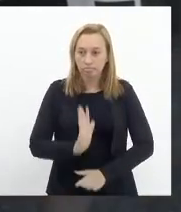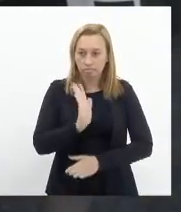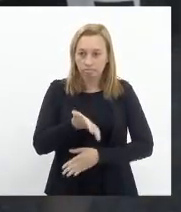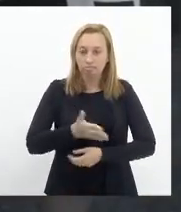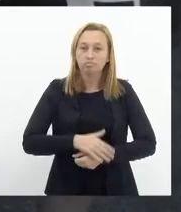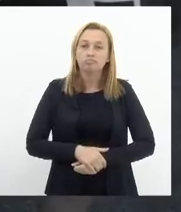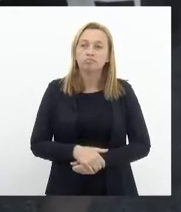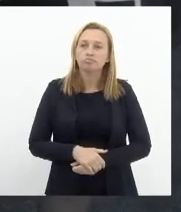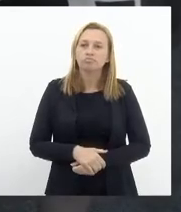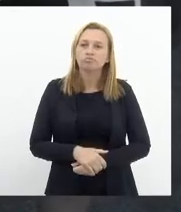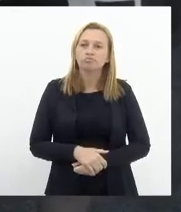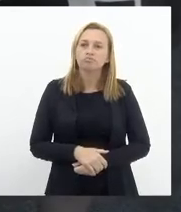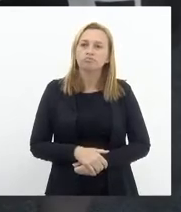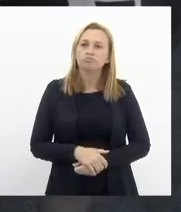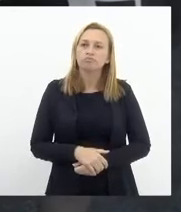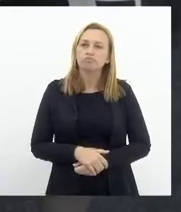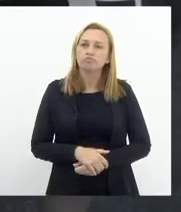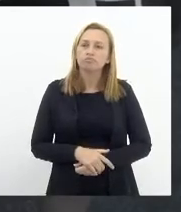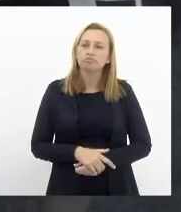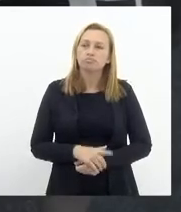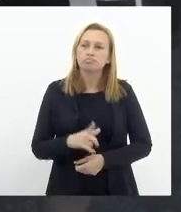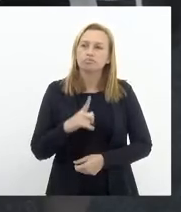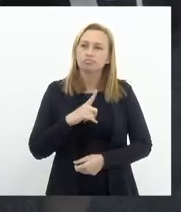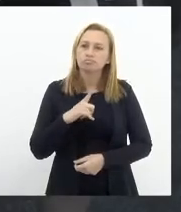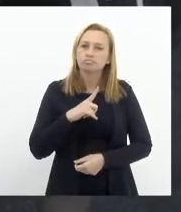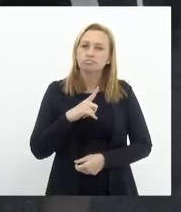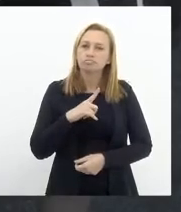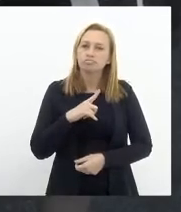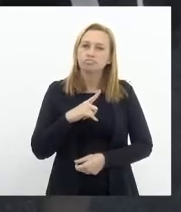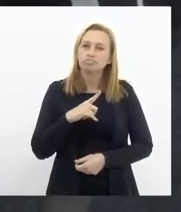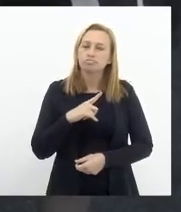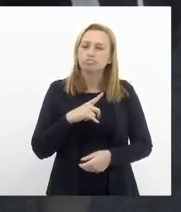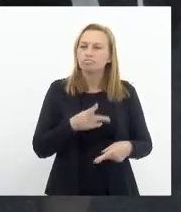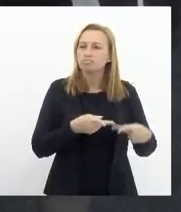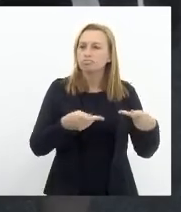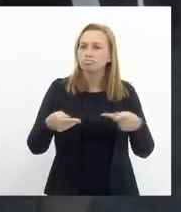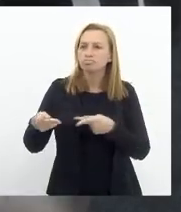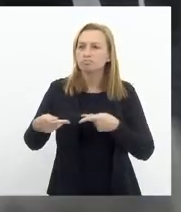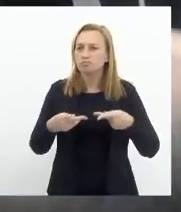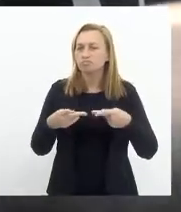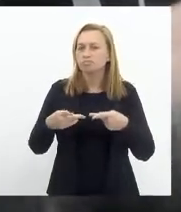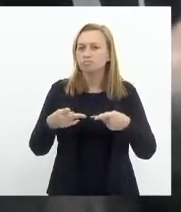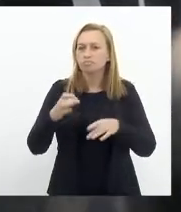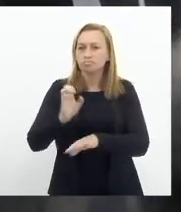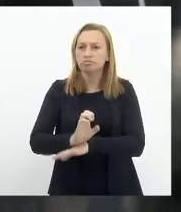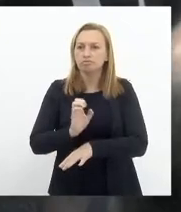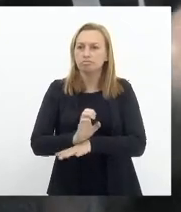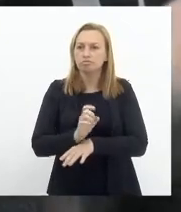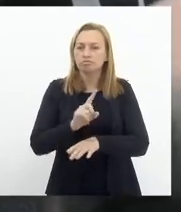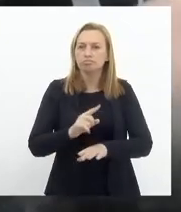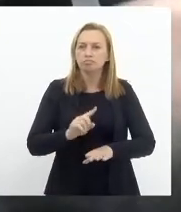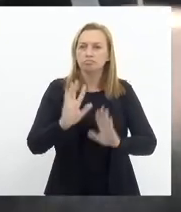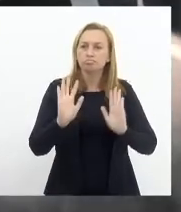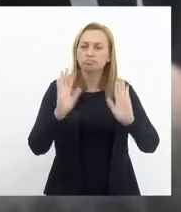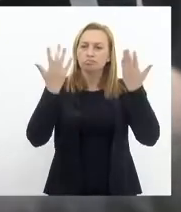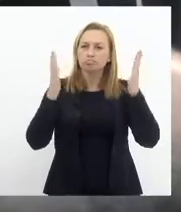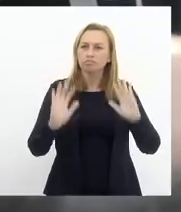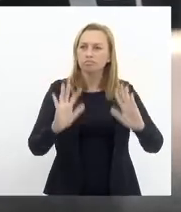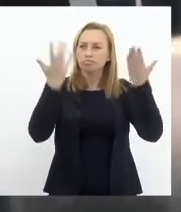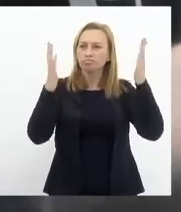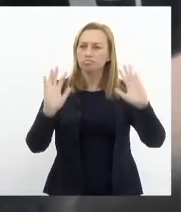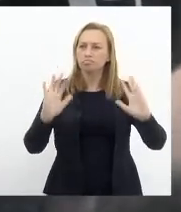e tenho rodado todo esse estado participando de eventos em igrejas